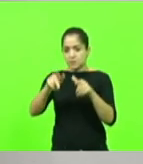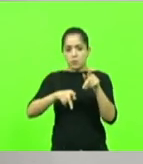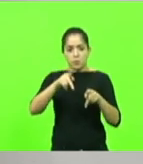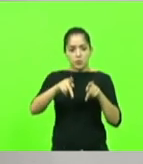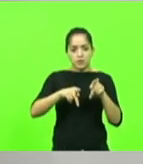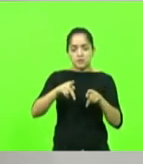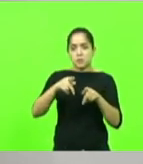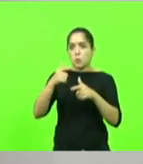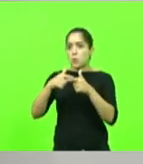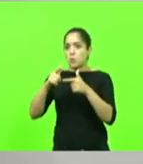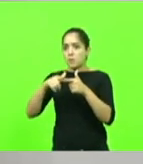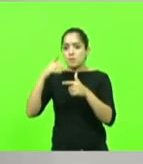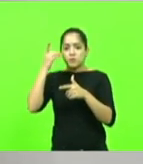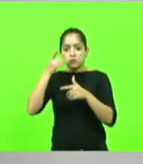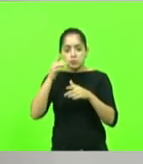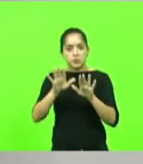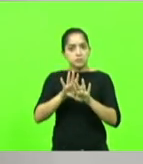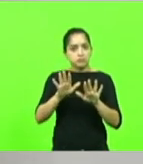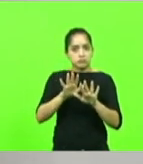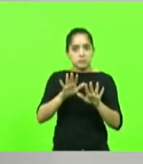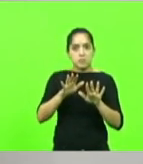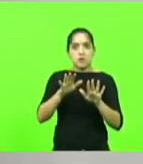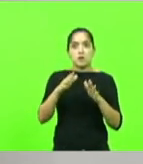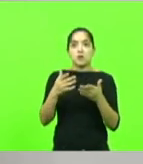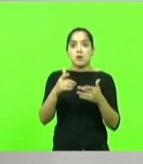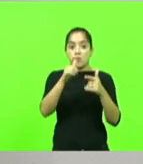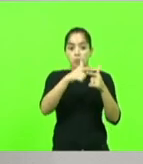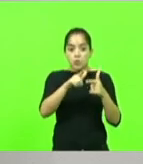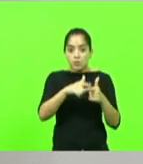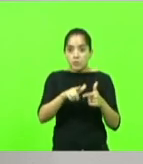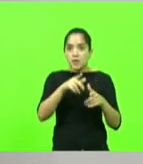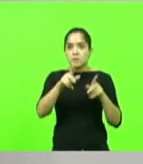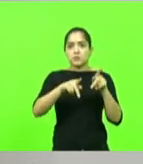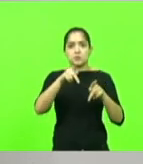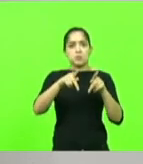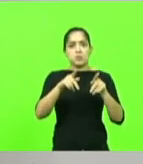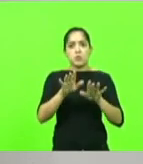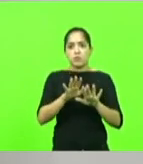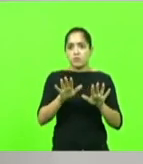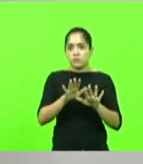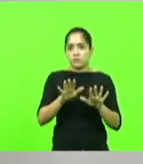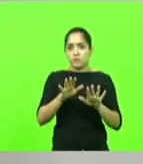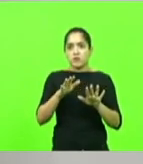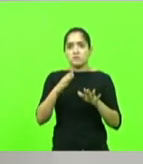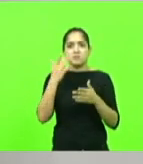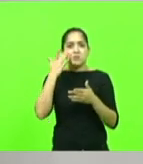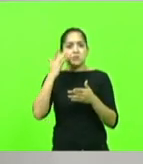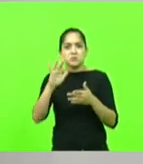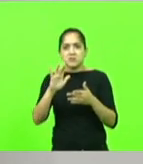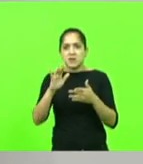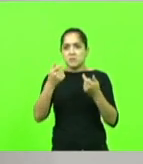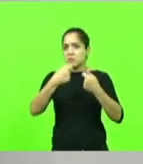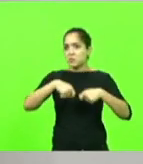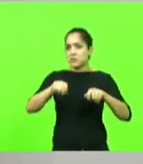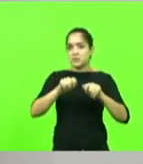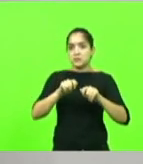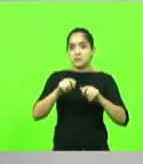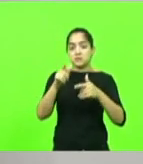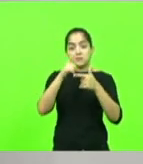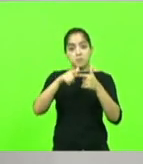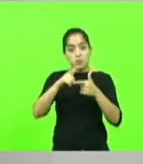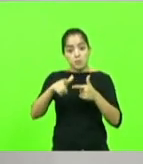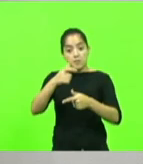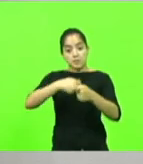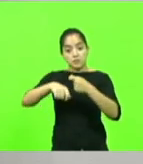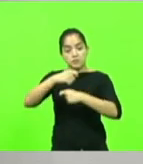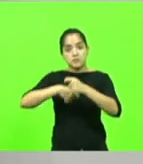deputado. Isso é problema do povo. O povo não quer saber se o cara precisava se transferir de uma cidade para outra. Nada disso. Esse problema administrativo